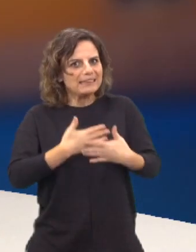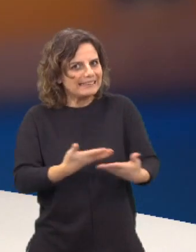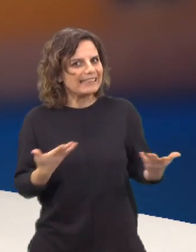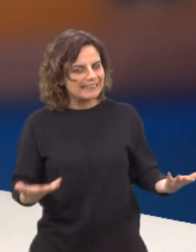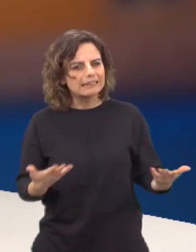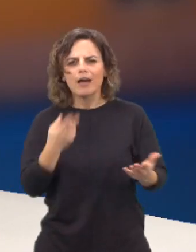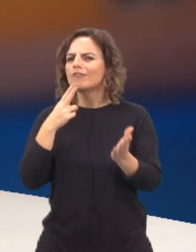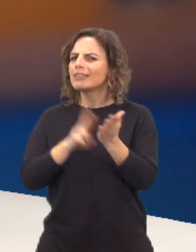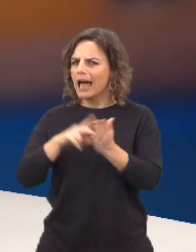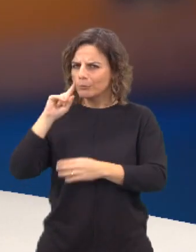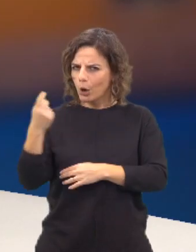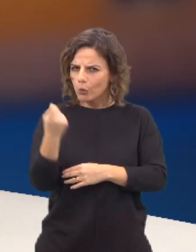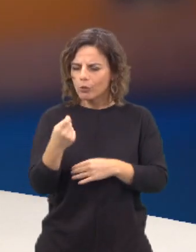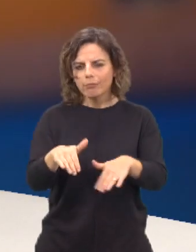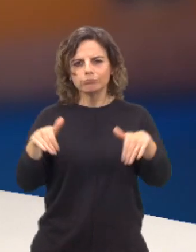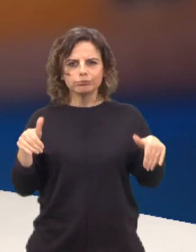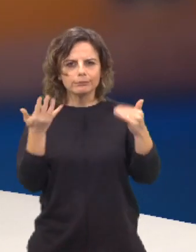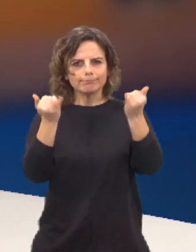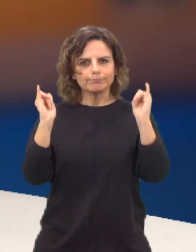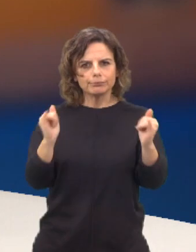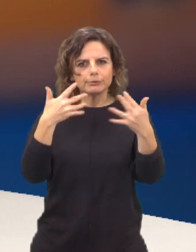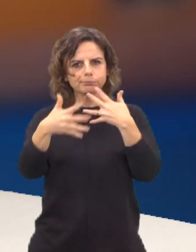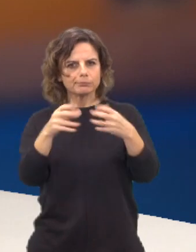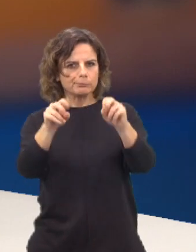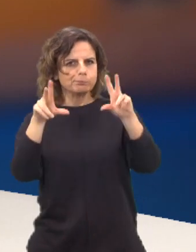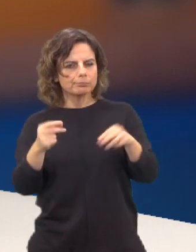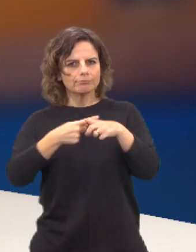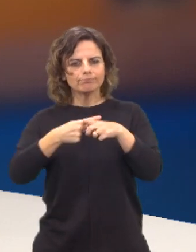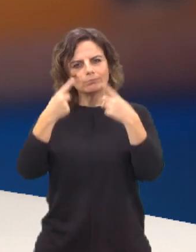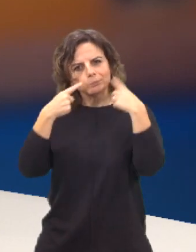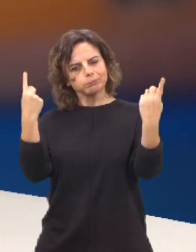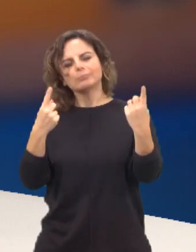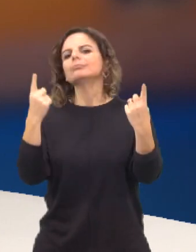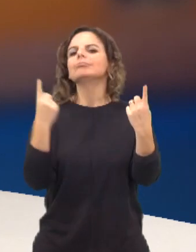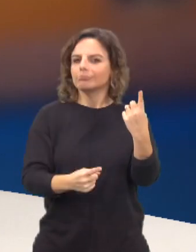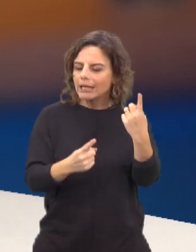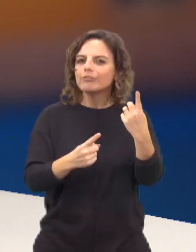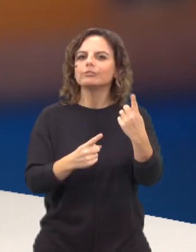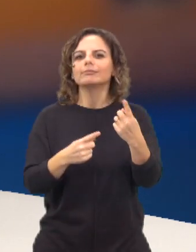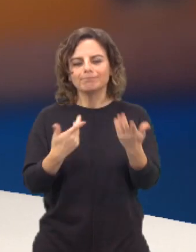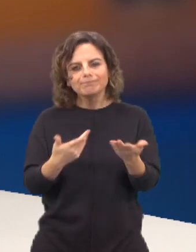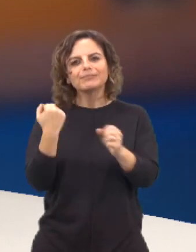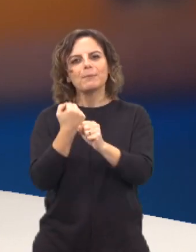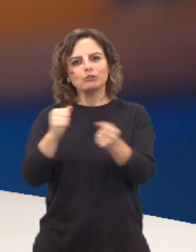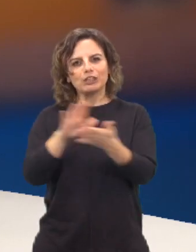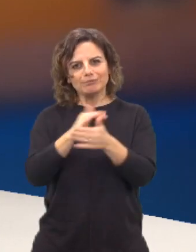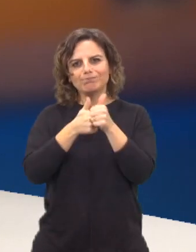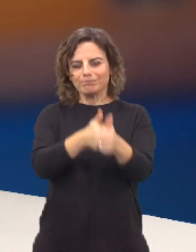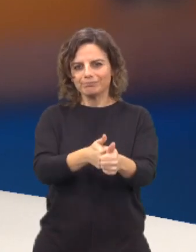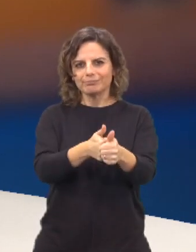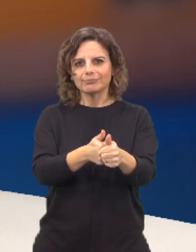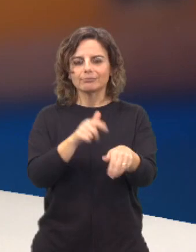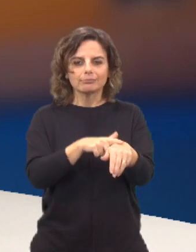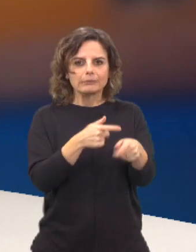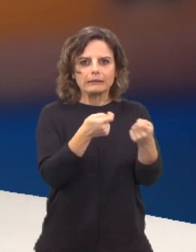A procura da verdade, a isenção, independência, a transparência e o interesse público devem reger o trabalho jornalístico. Há